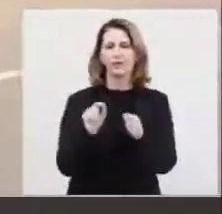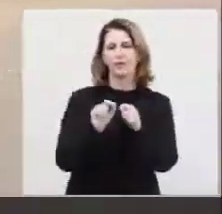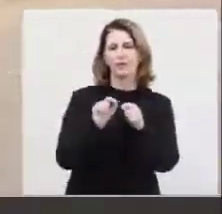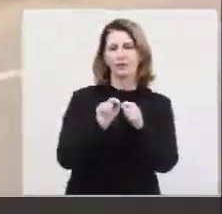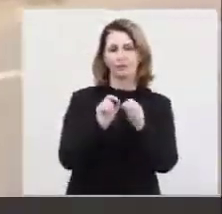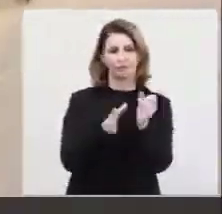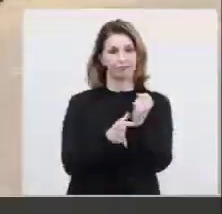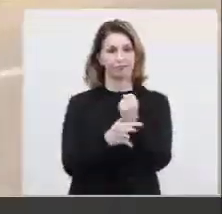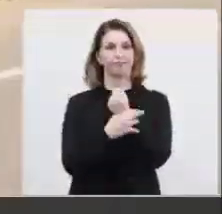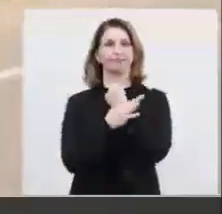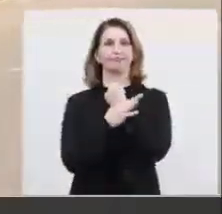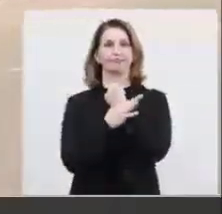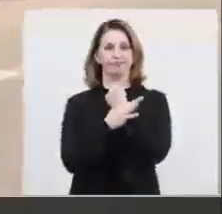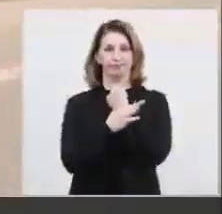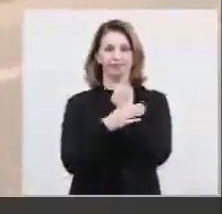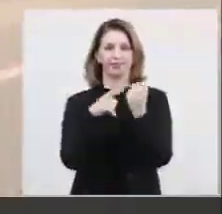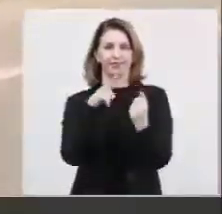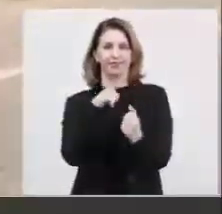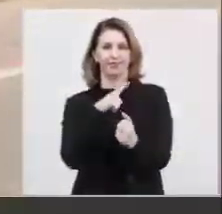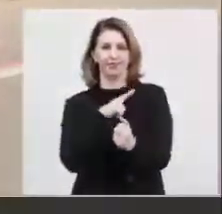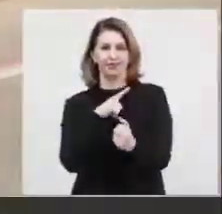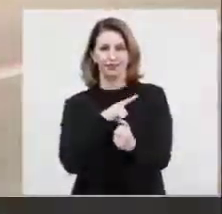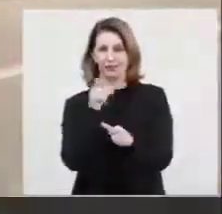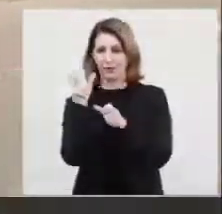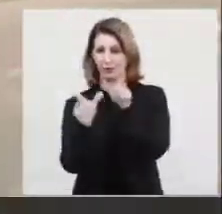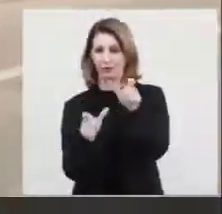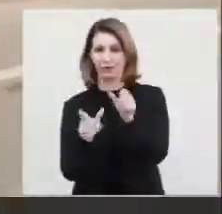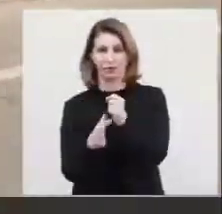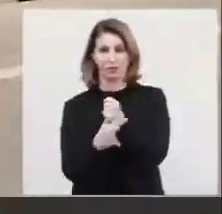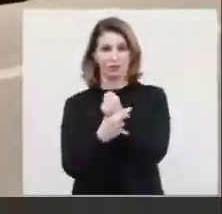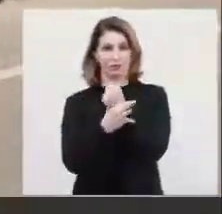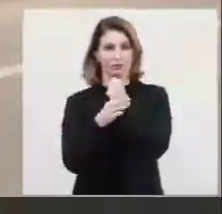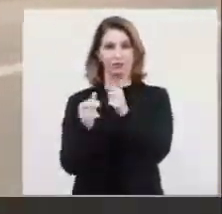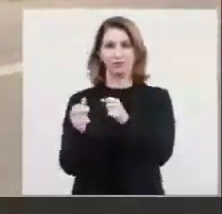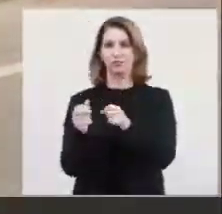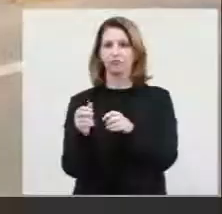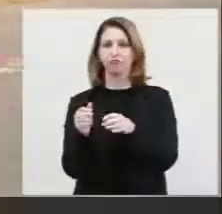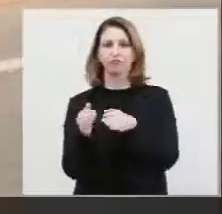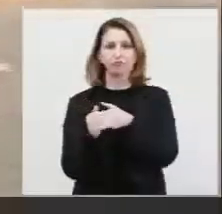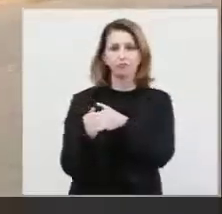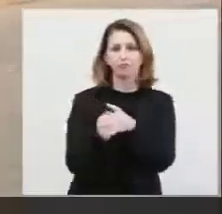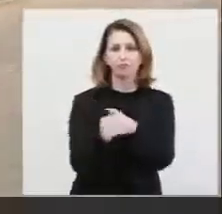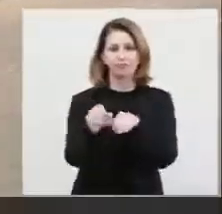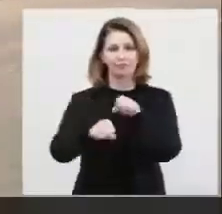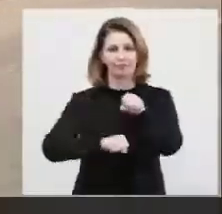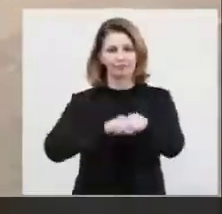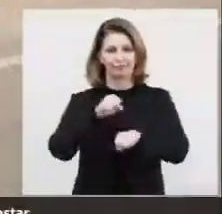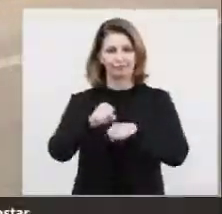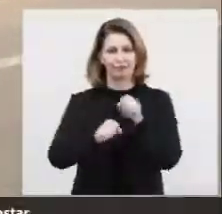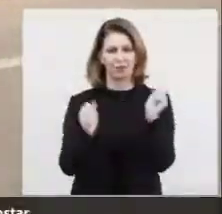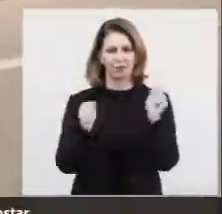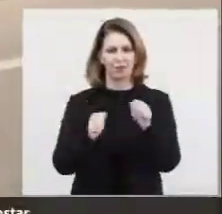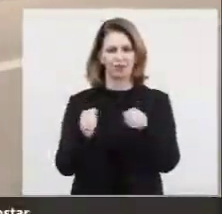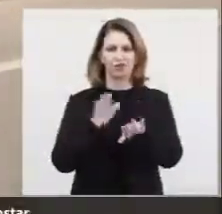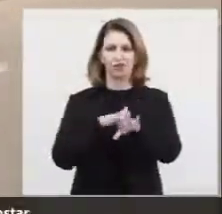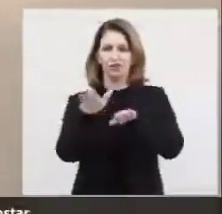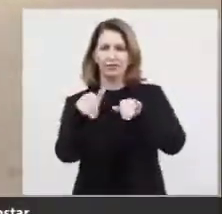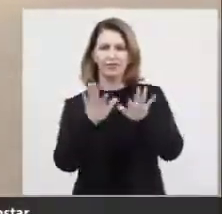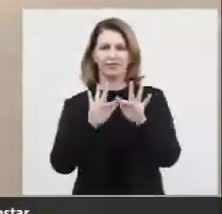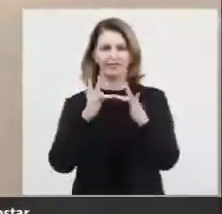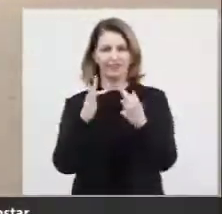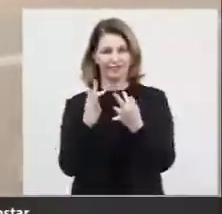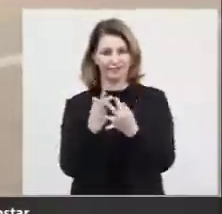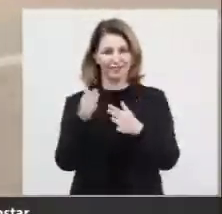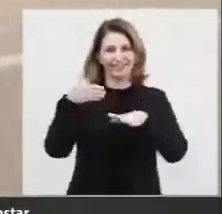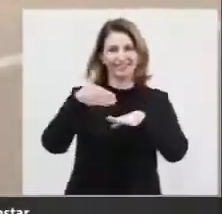com segurança, vai ter pessoal da segurança também orientando os ciclistas, pode trazer toda a família